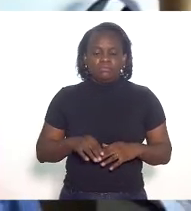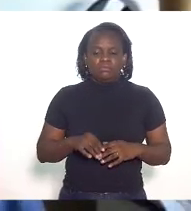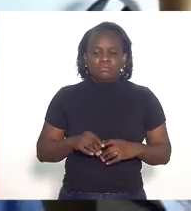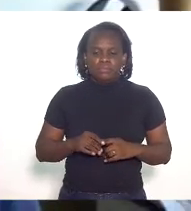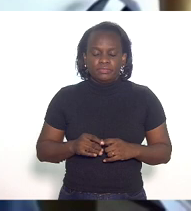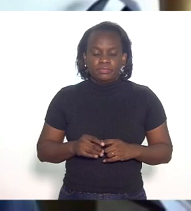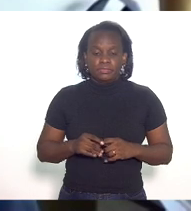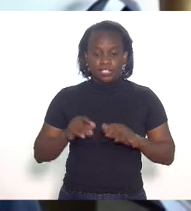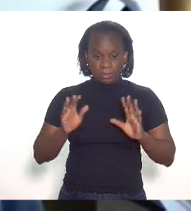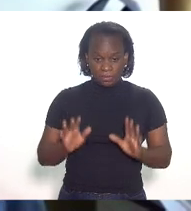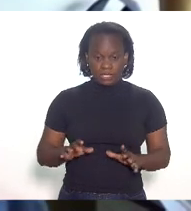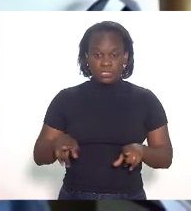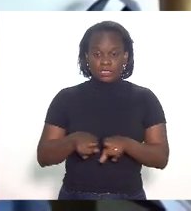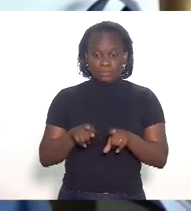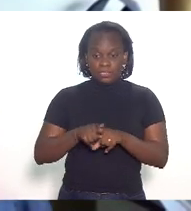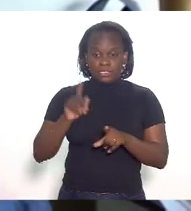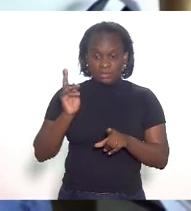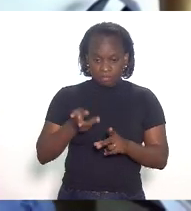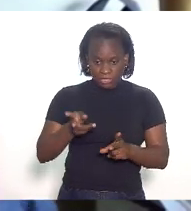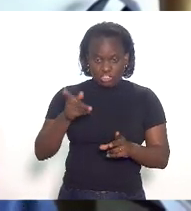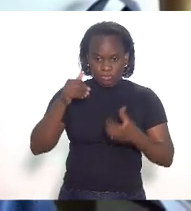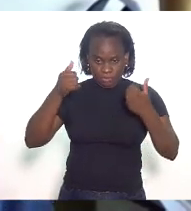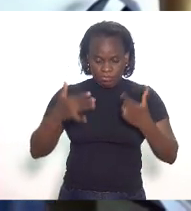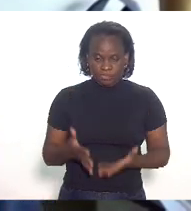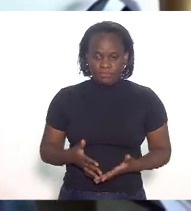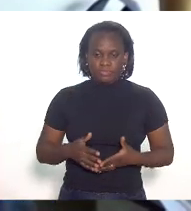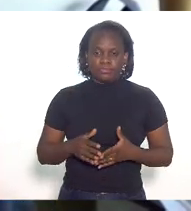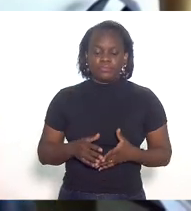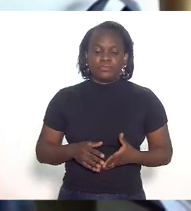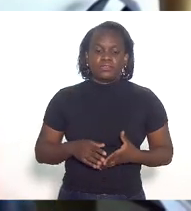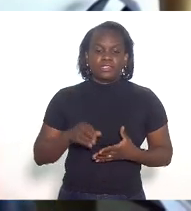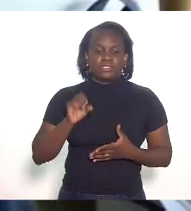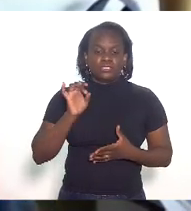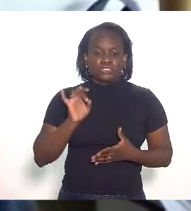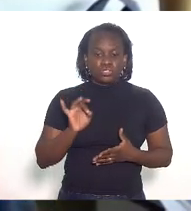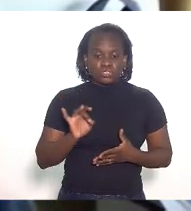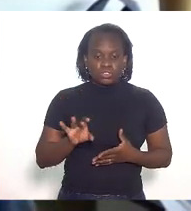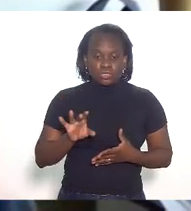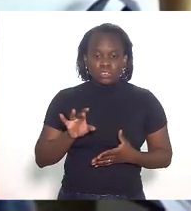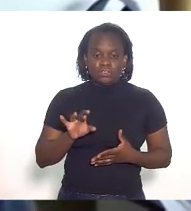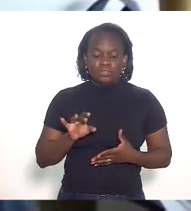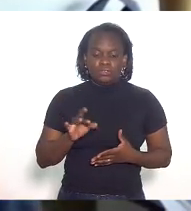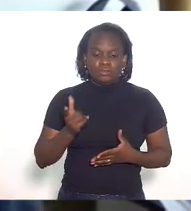acatada mas ainda dentro dessa linha se só são